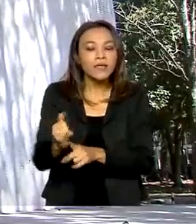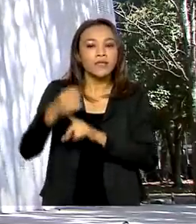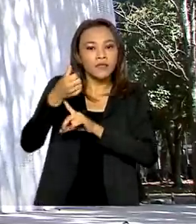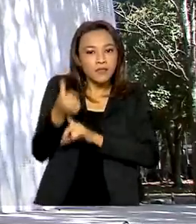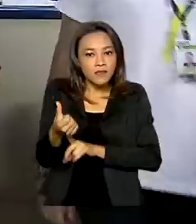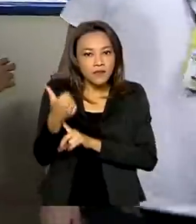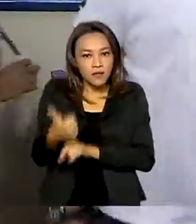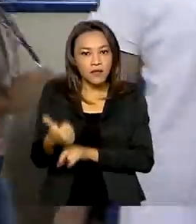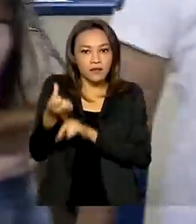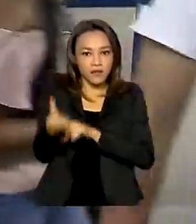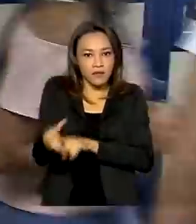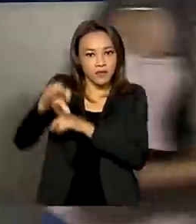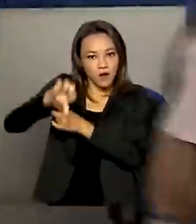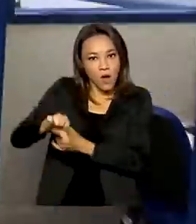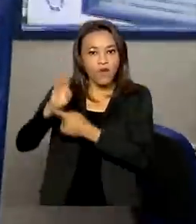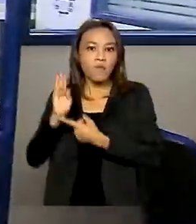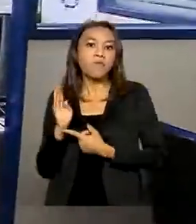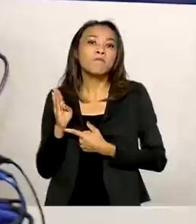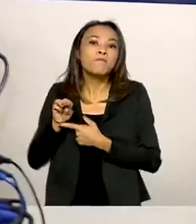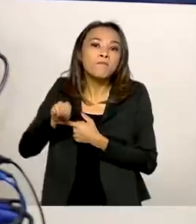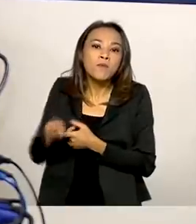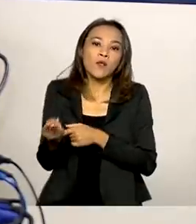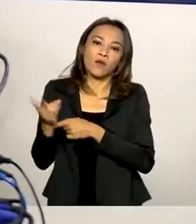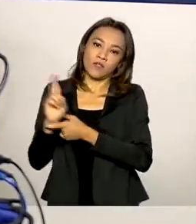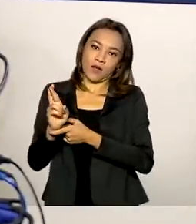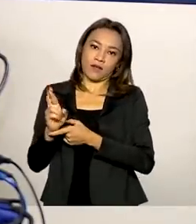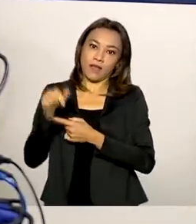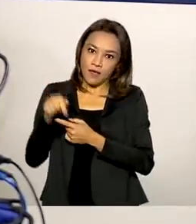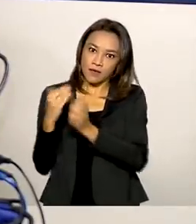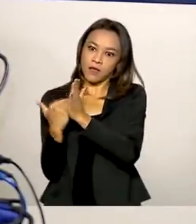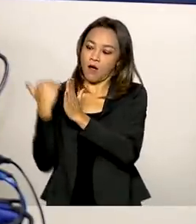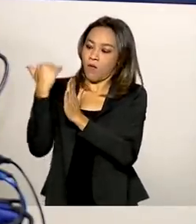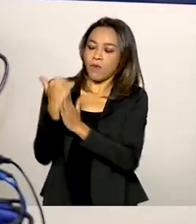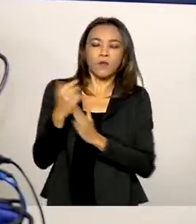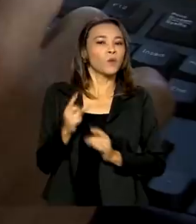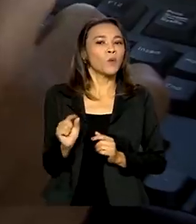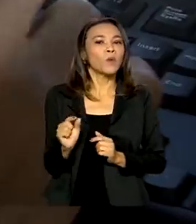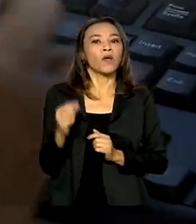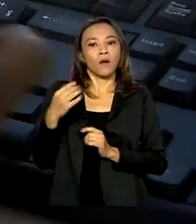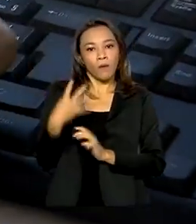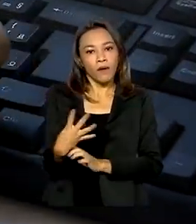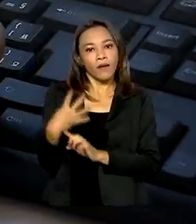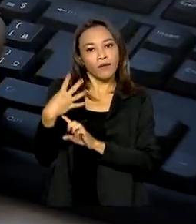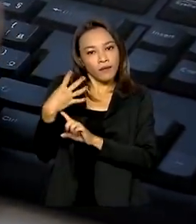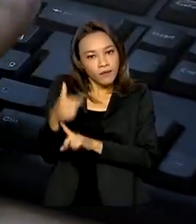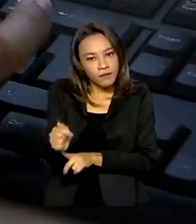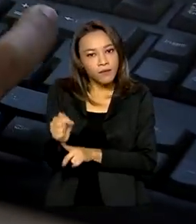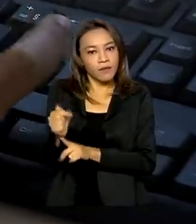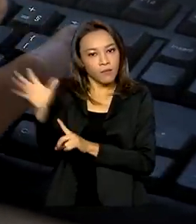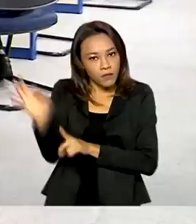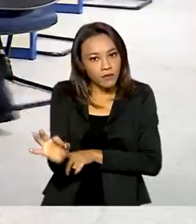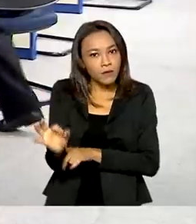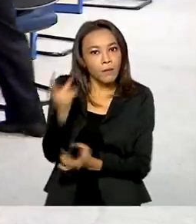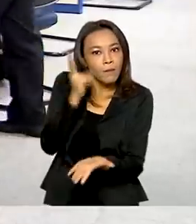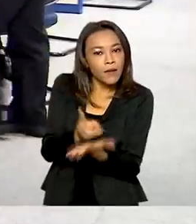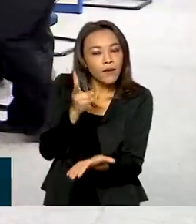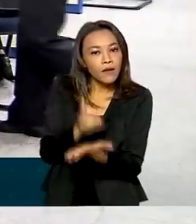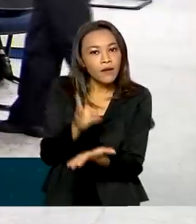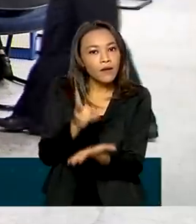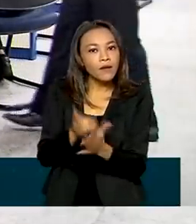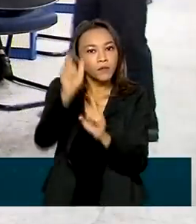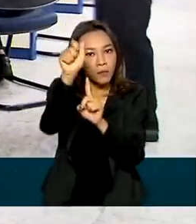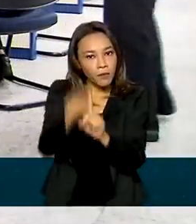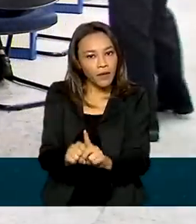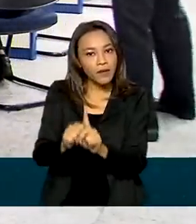169 milhões, crescimento real de quase 47% sobre o mesmo mês